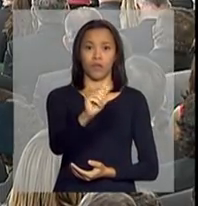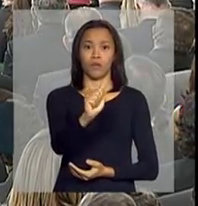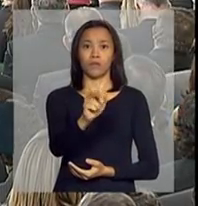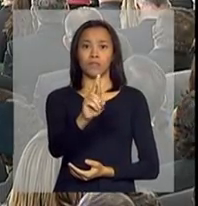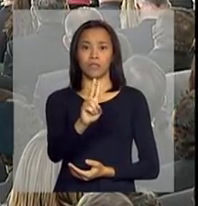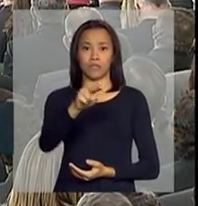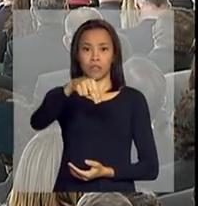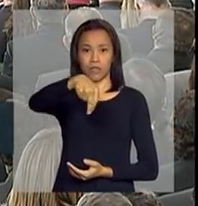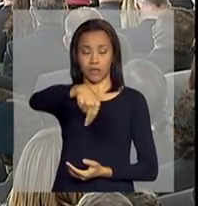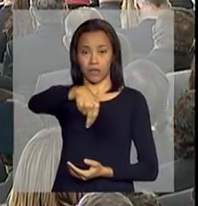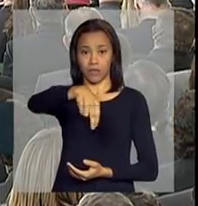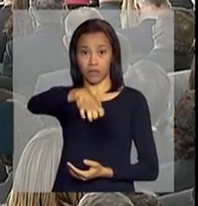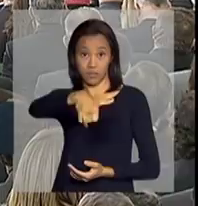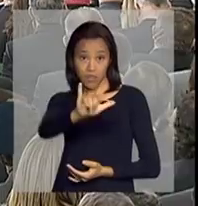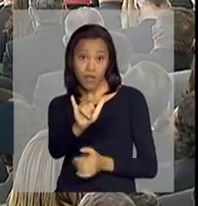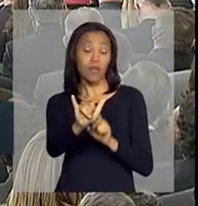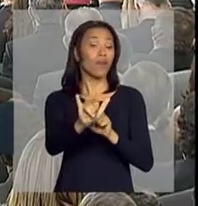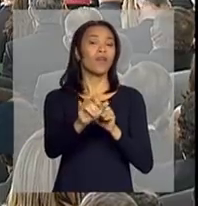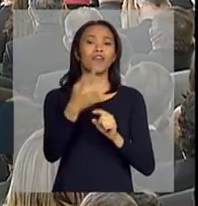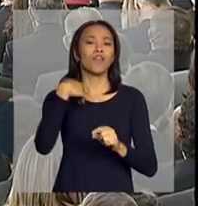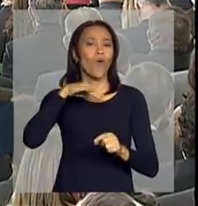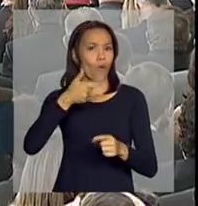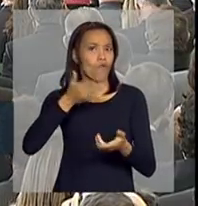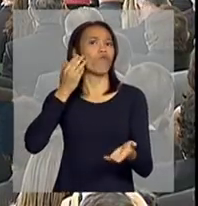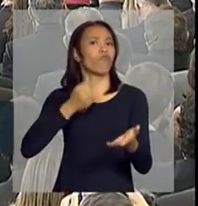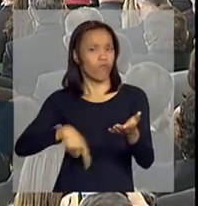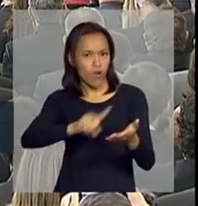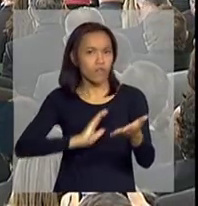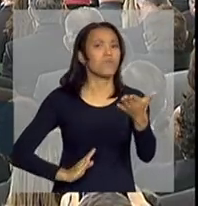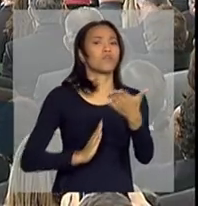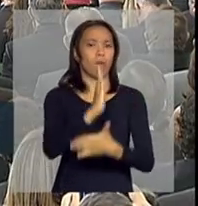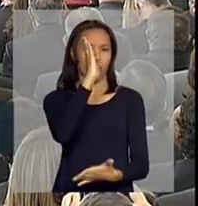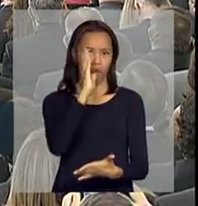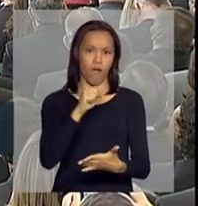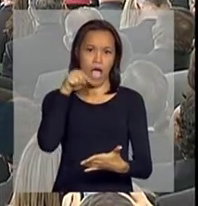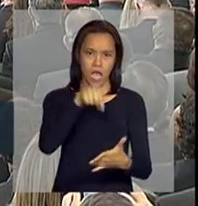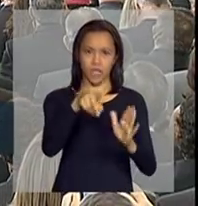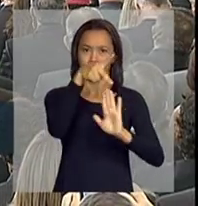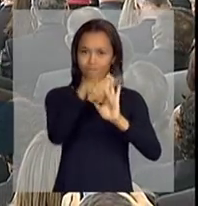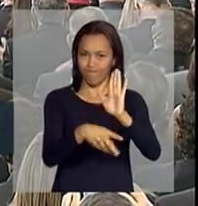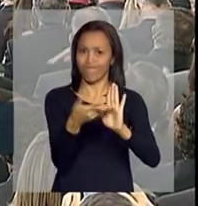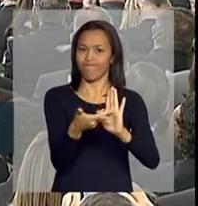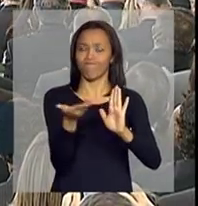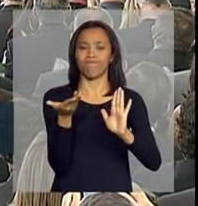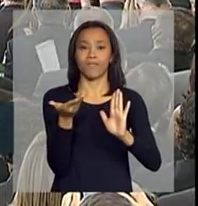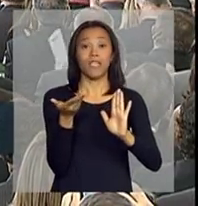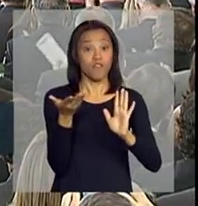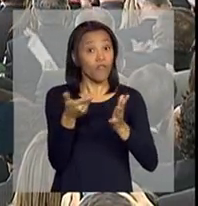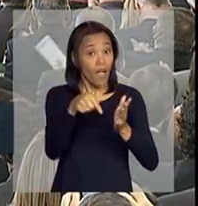contem que nós vamos aprovar por unanimidade. E foi assim...